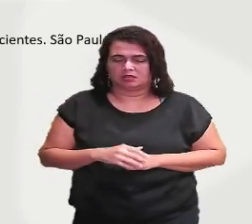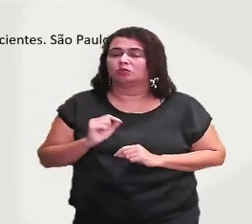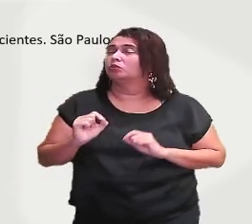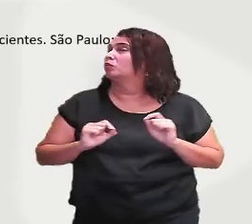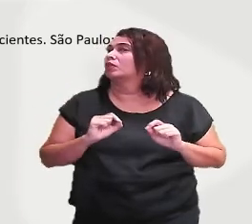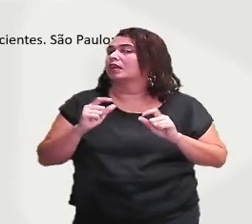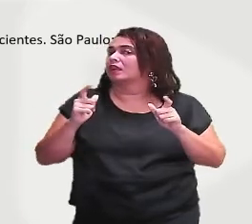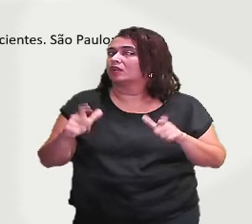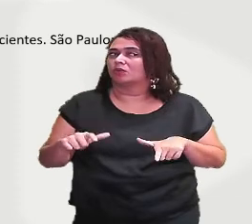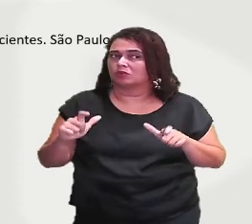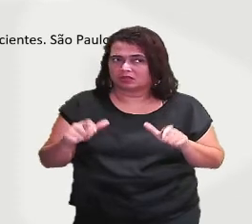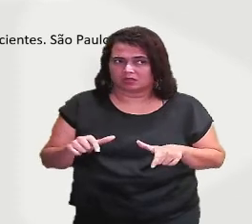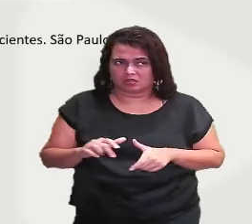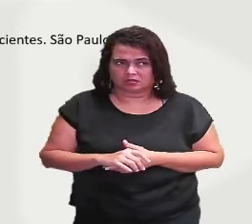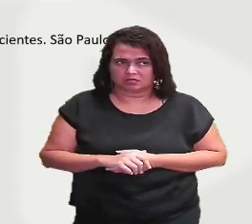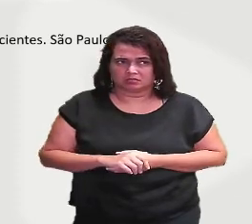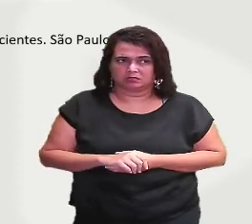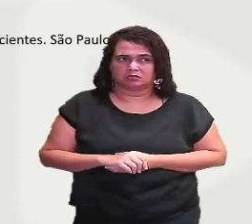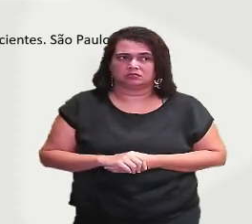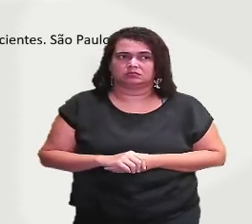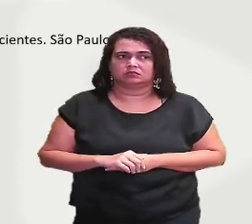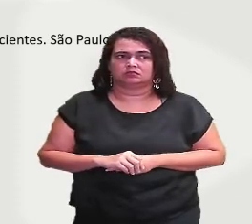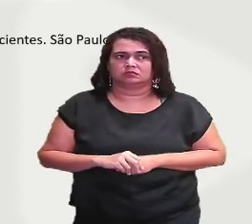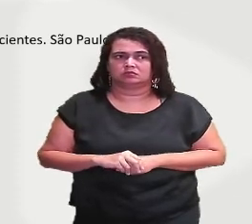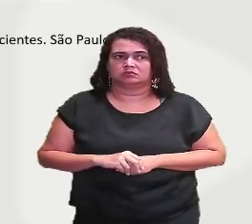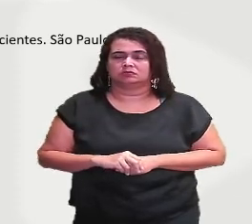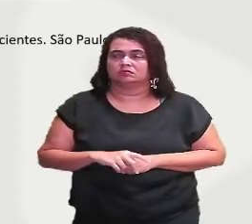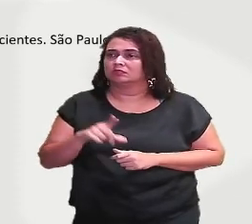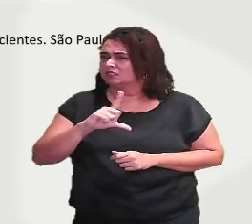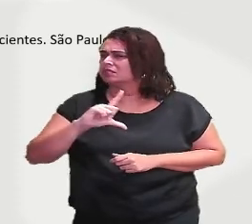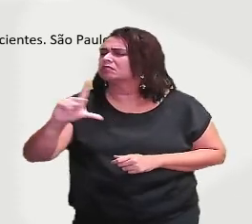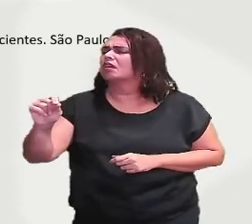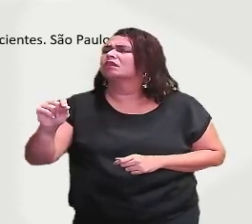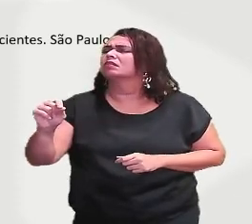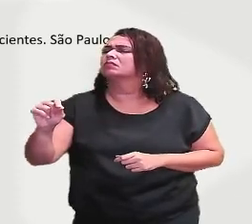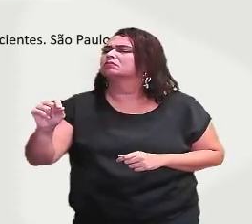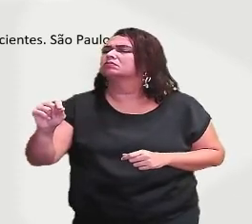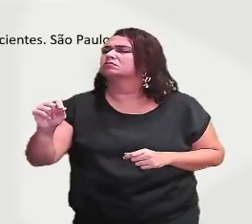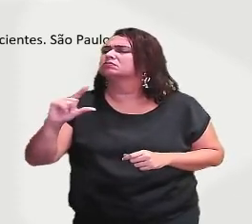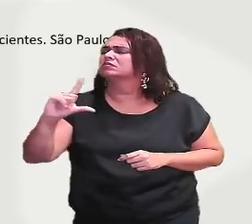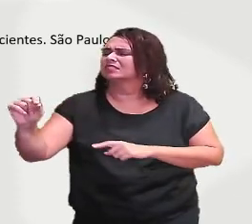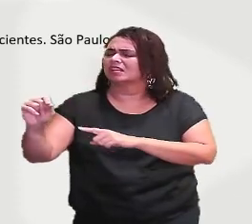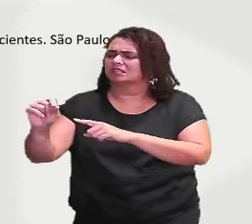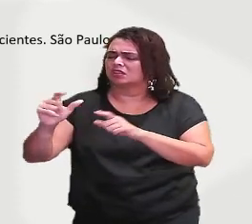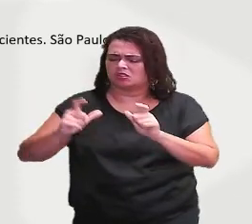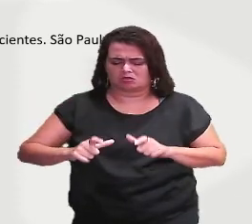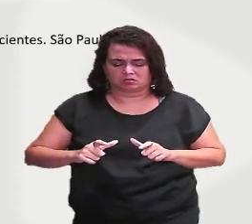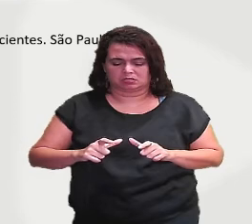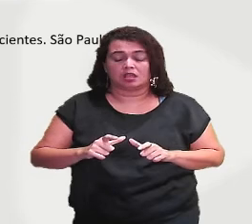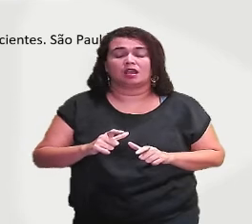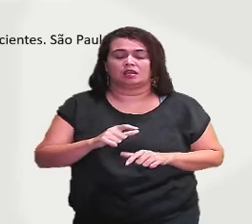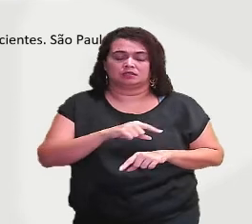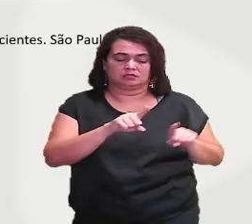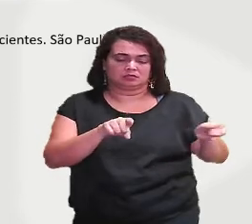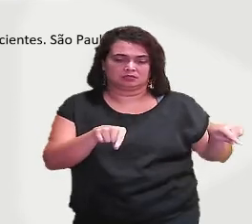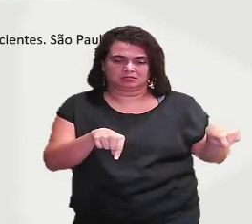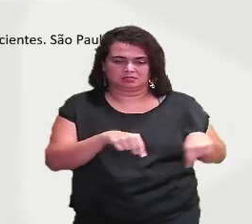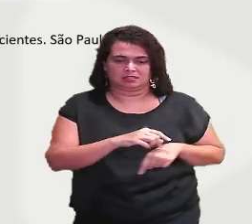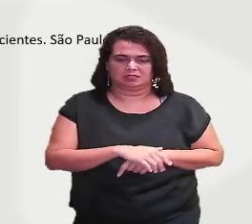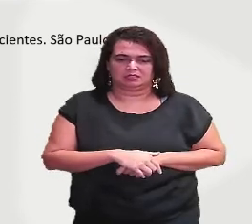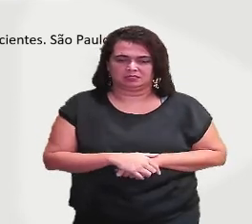É origem, lugar. Você precisa sair de onde? No caso, da sala. Interrompi a lição